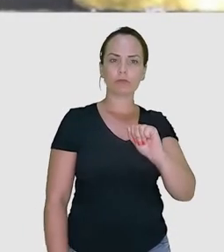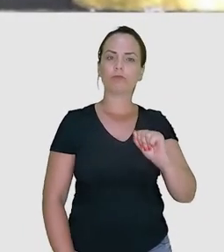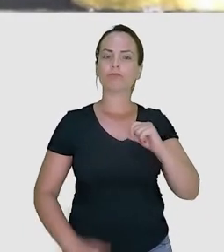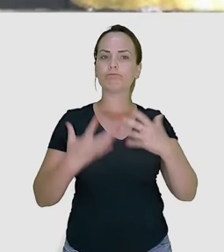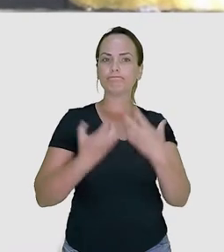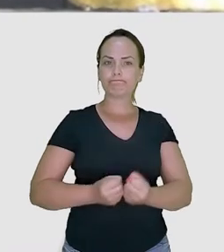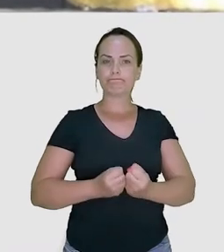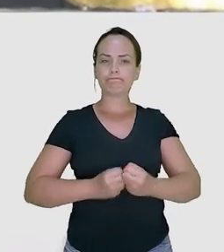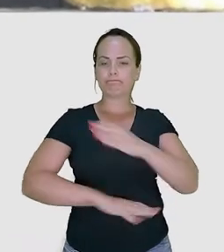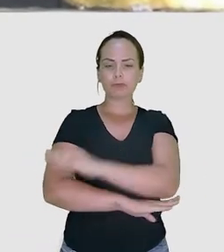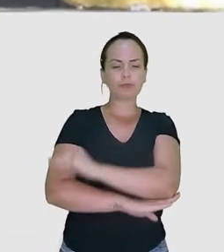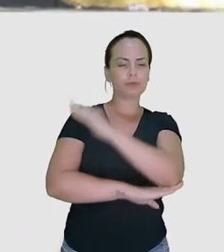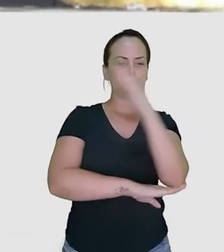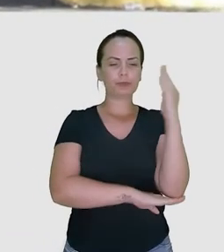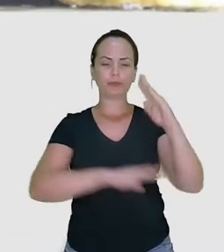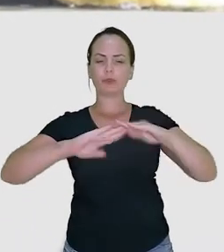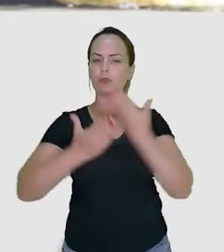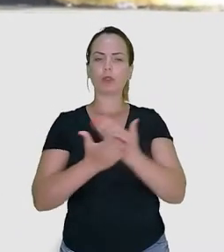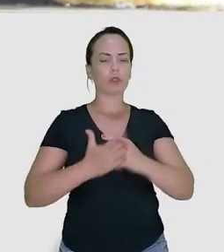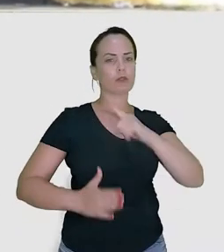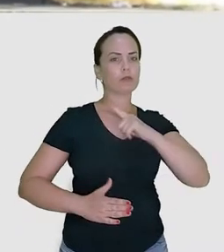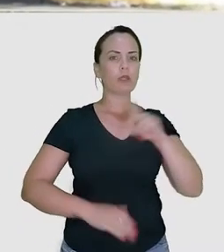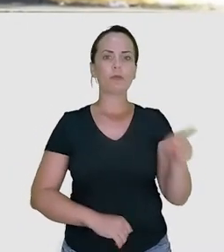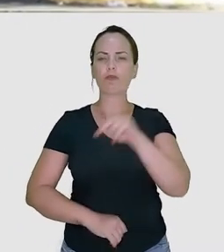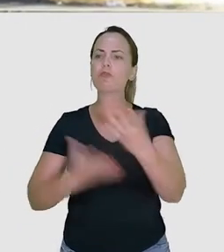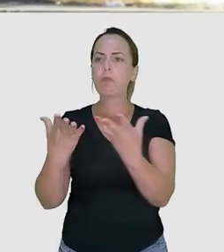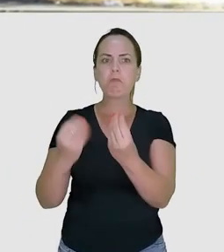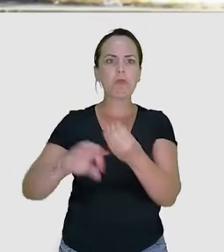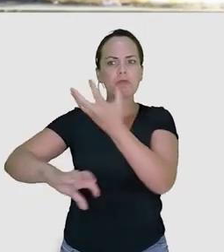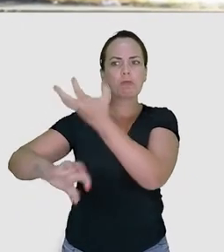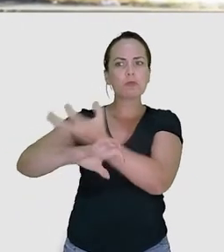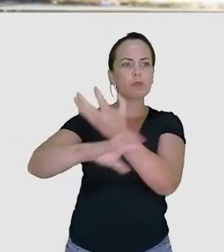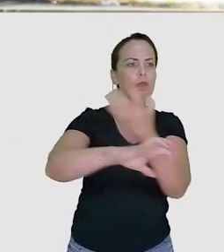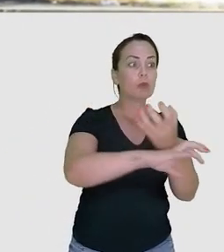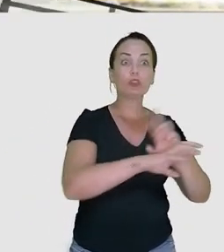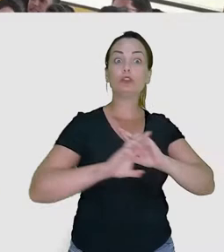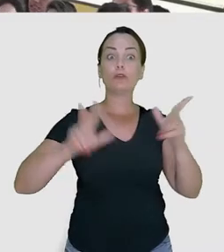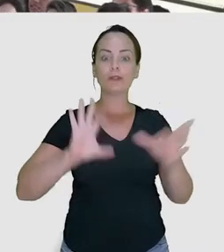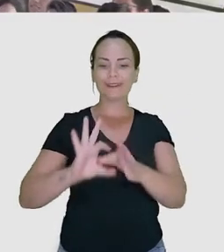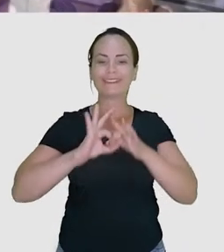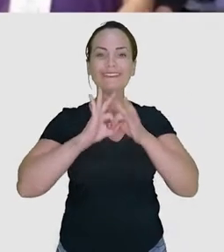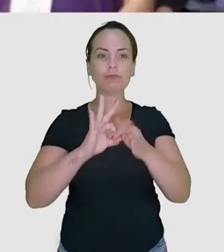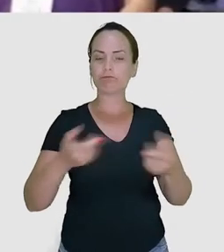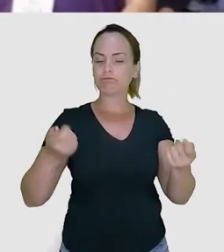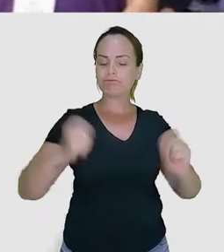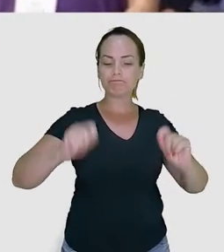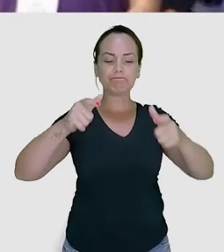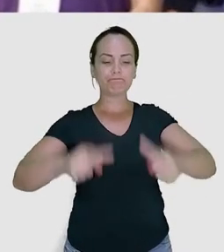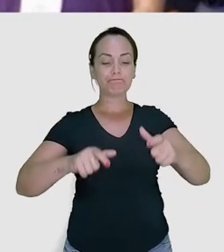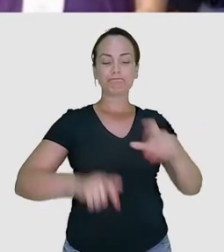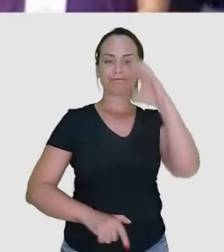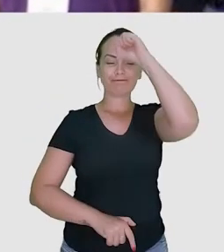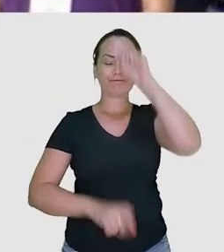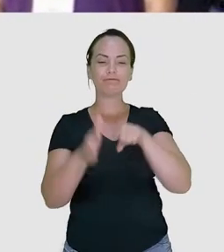A Escola Estadual Vitor Meirelles adotou o Programa de Ensino Integral de São Paulo e conta com professores de todas as áreas do conhecimento